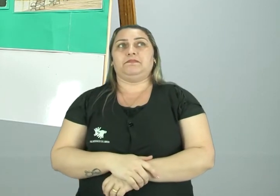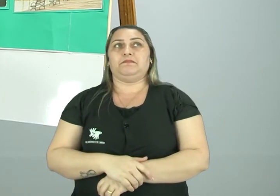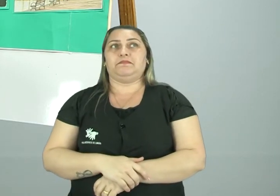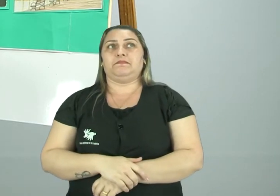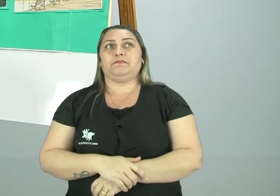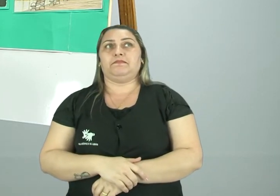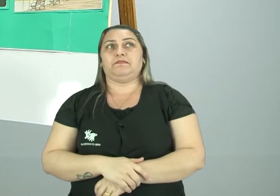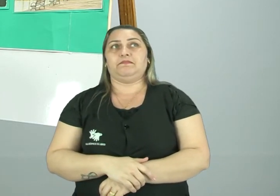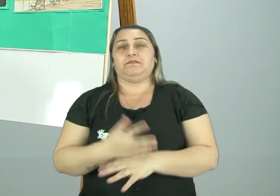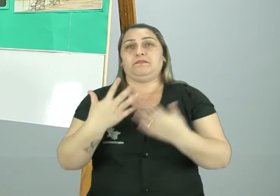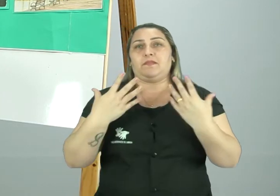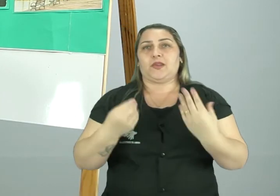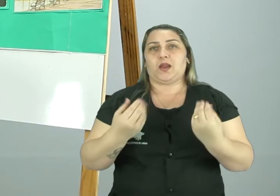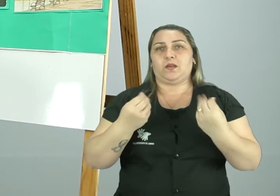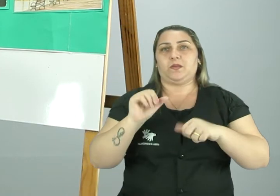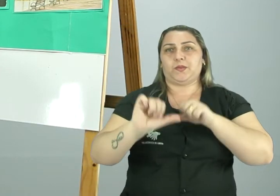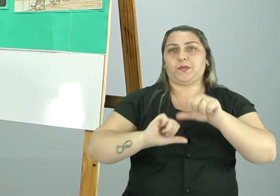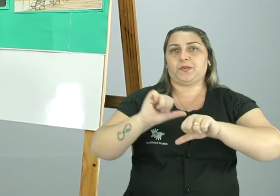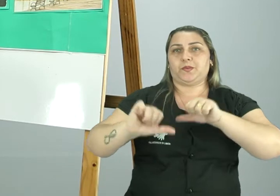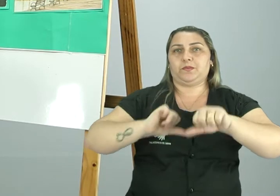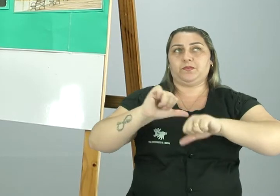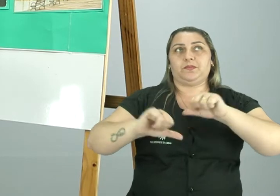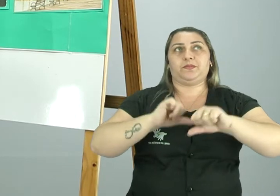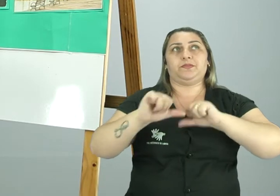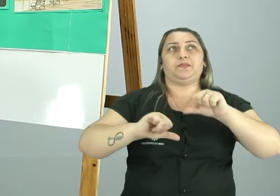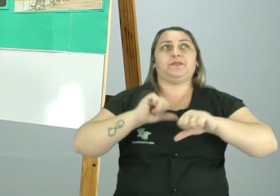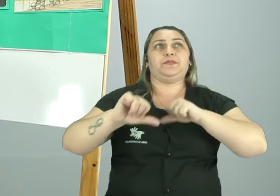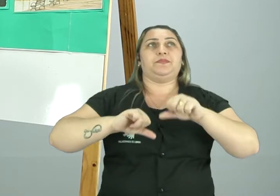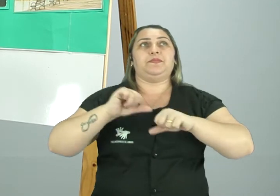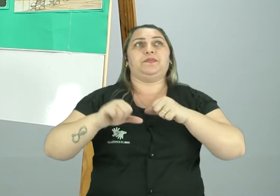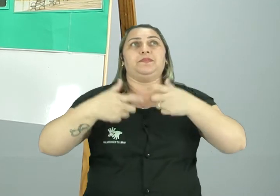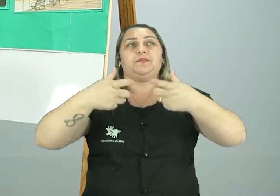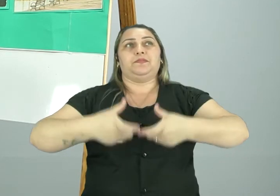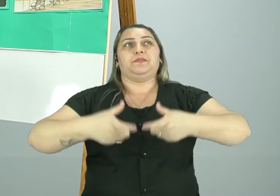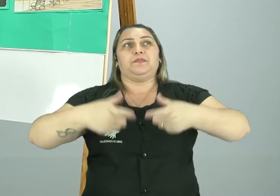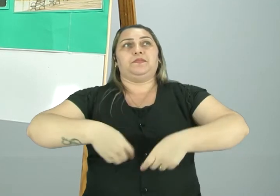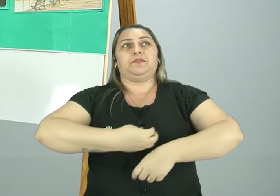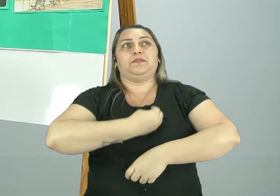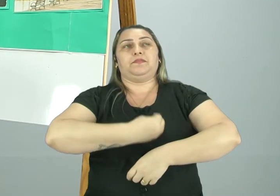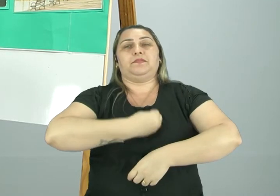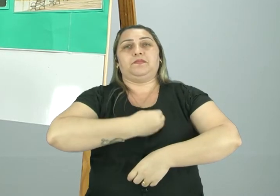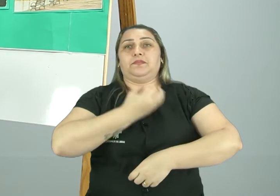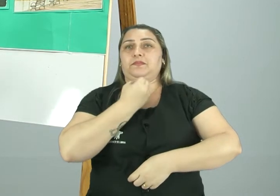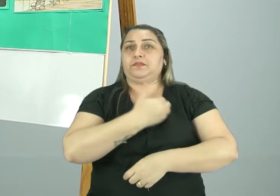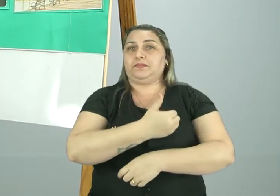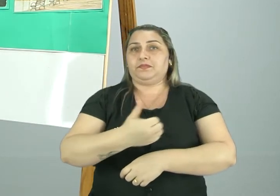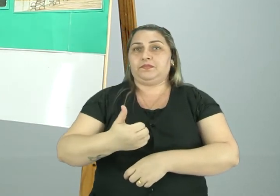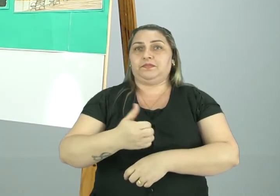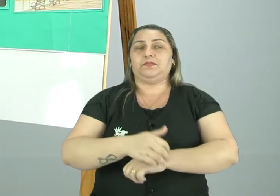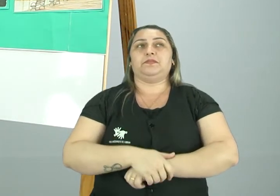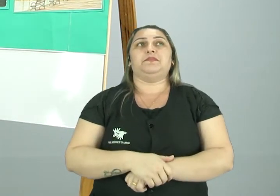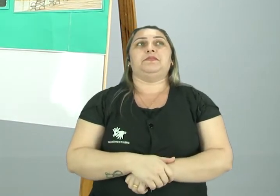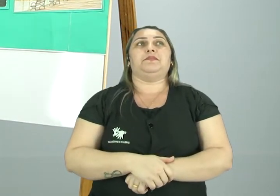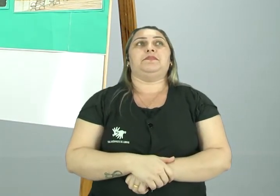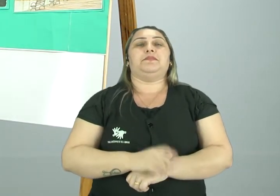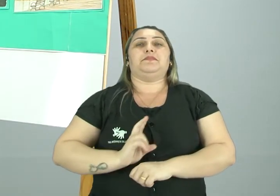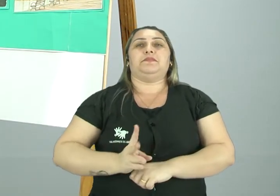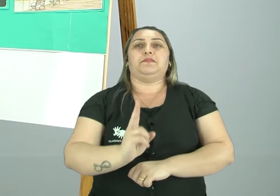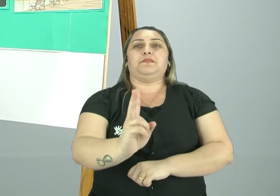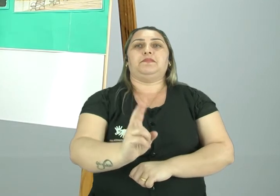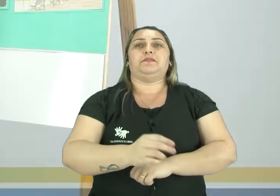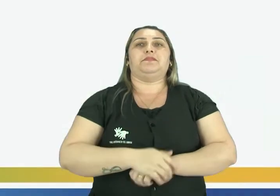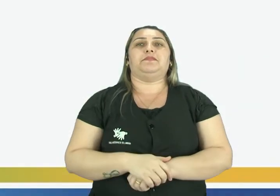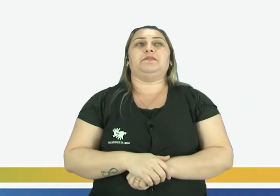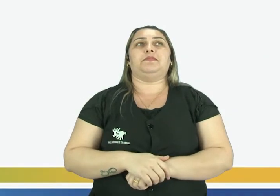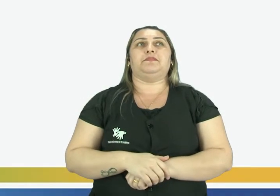mesmo. Muitas. Muitas transformações no espaço vivido. Tá bom? Vamos continuar.